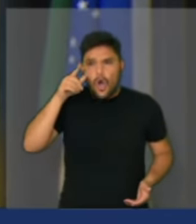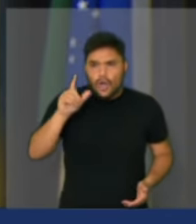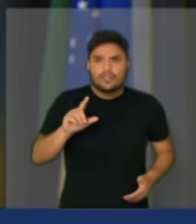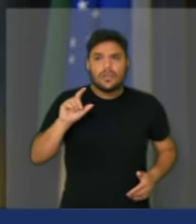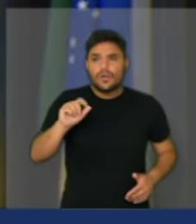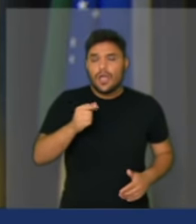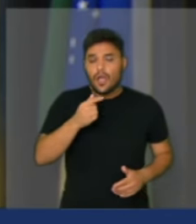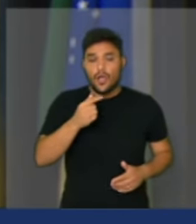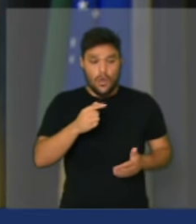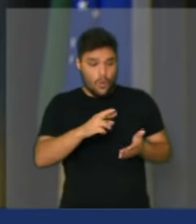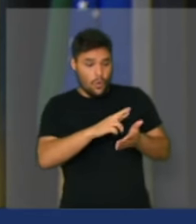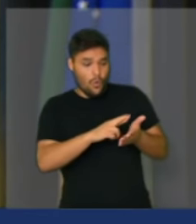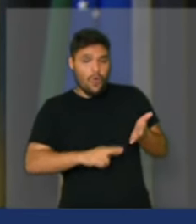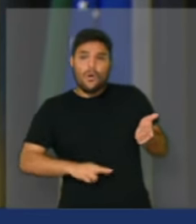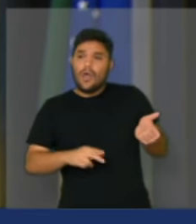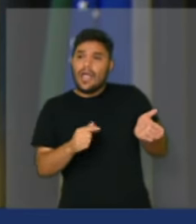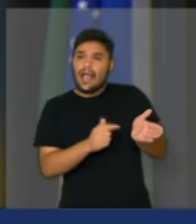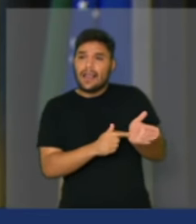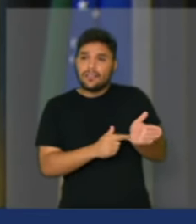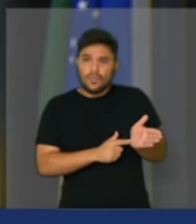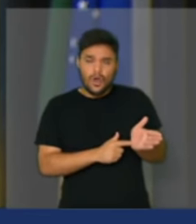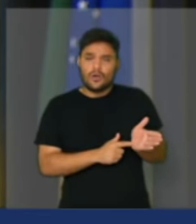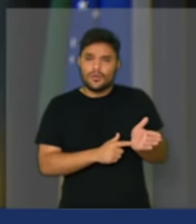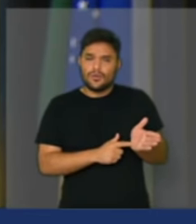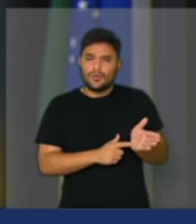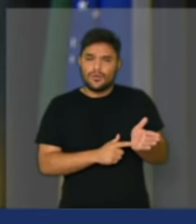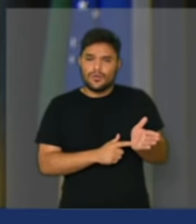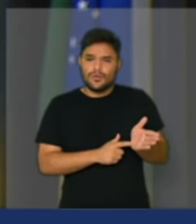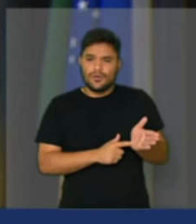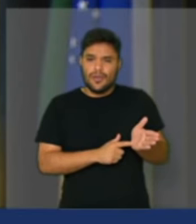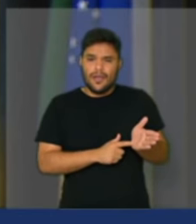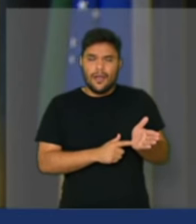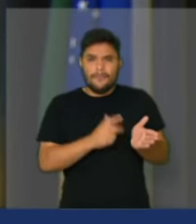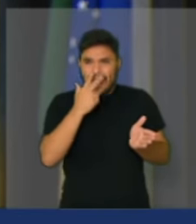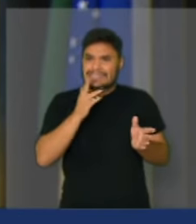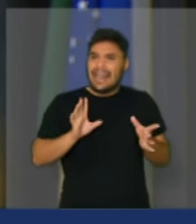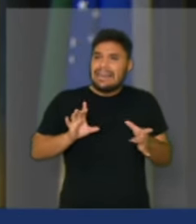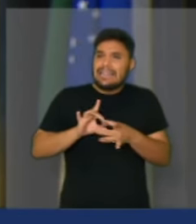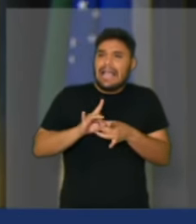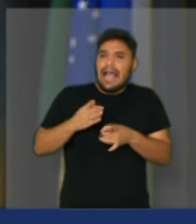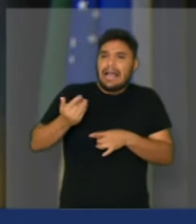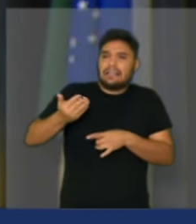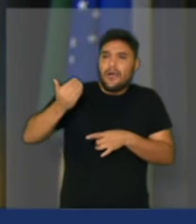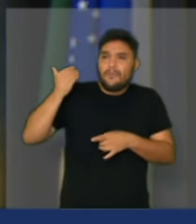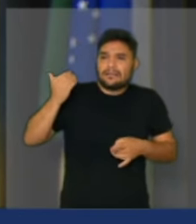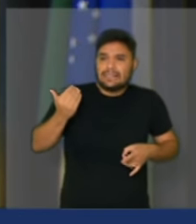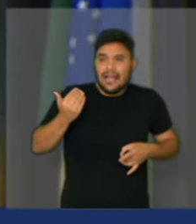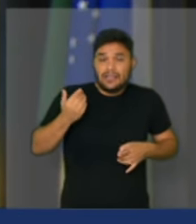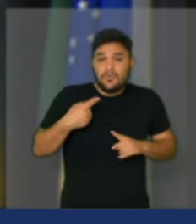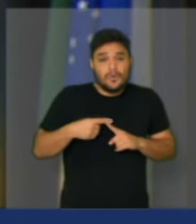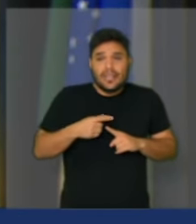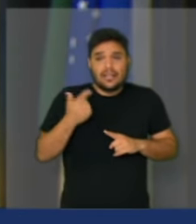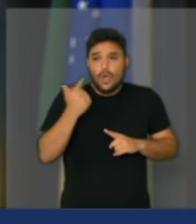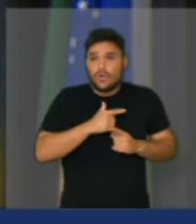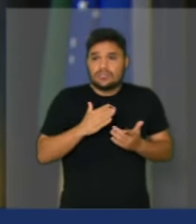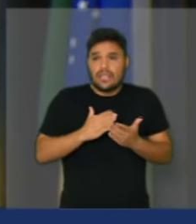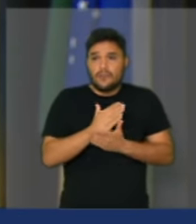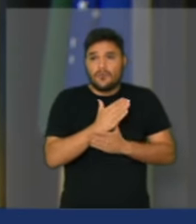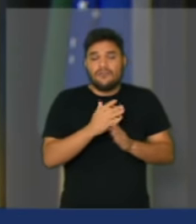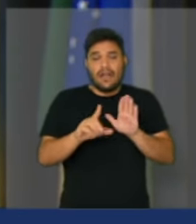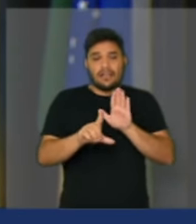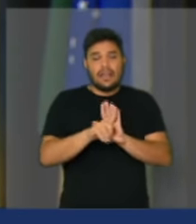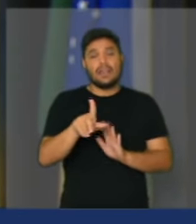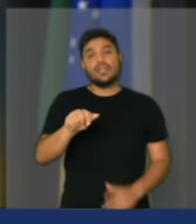um relatório que traz consigo muito mais as chagas do passado, daquilo que não se conseguiu aprovar na lei do gás,